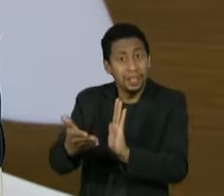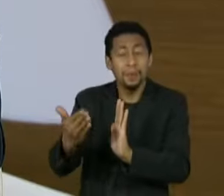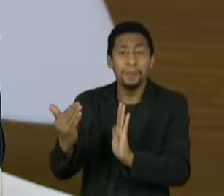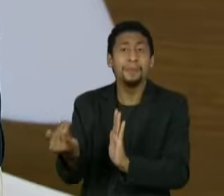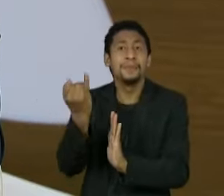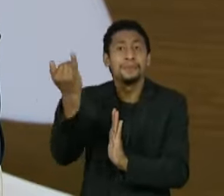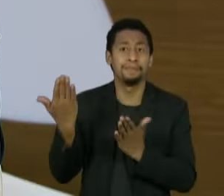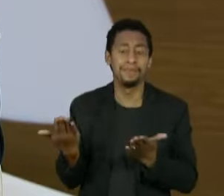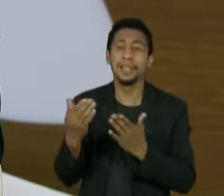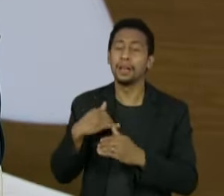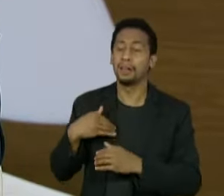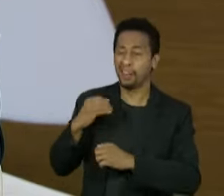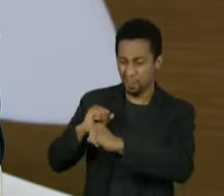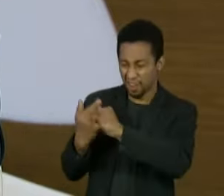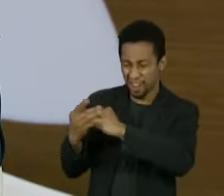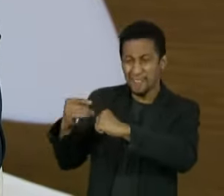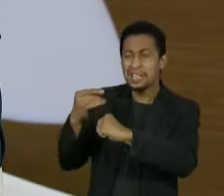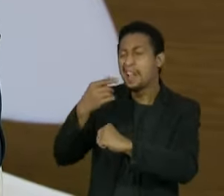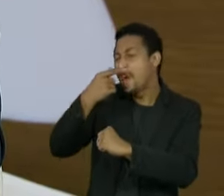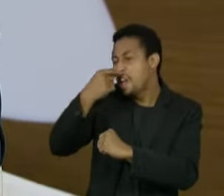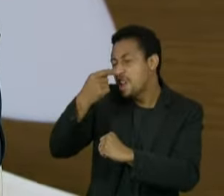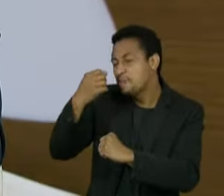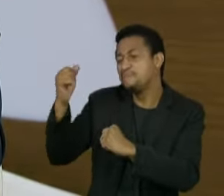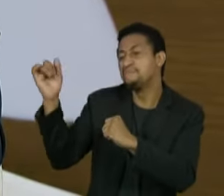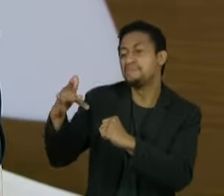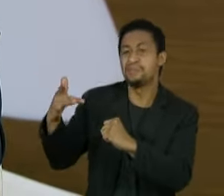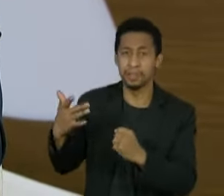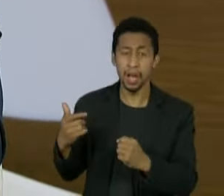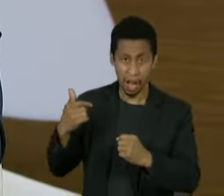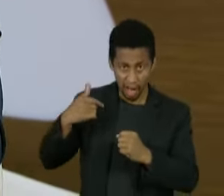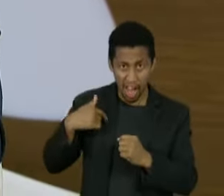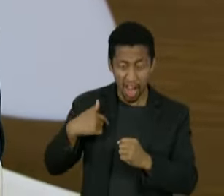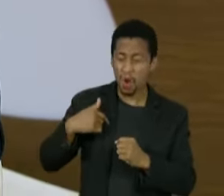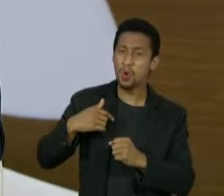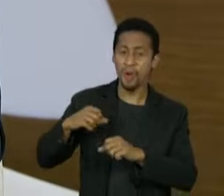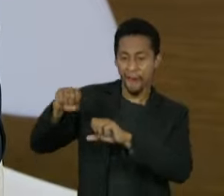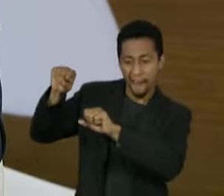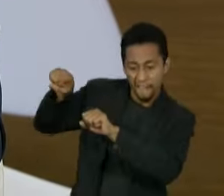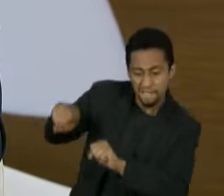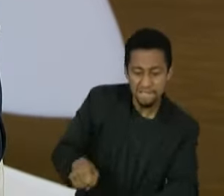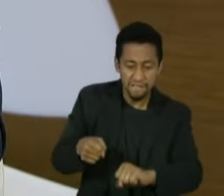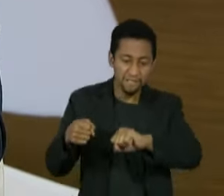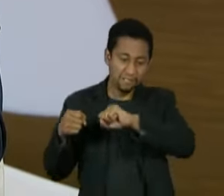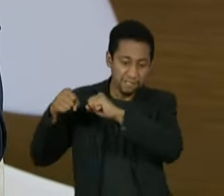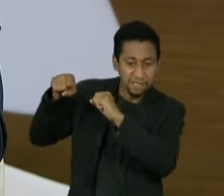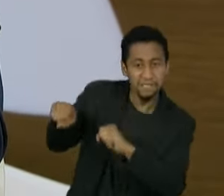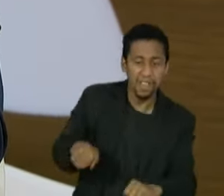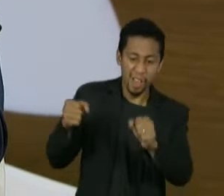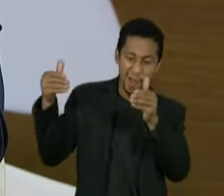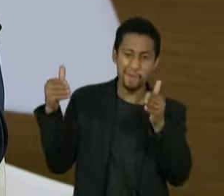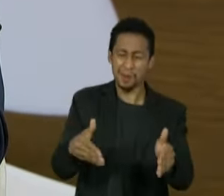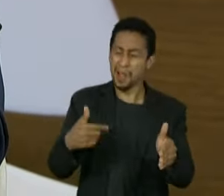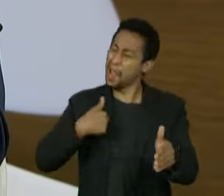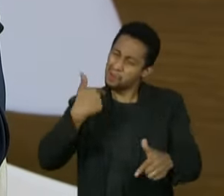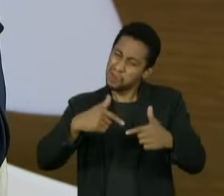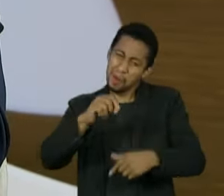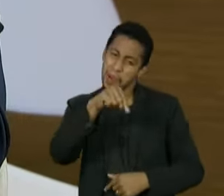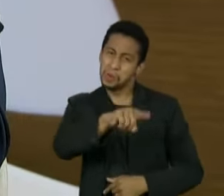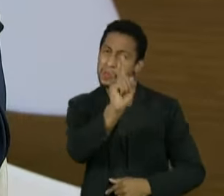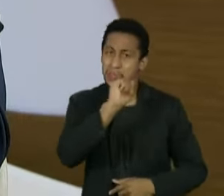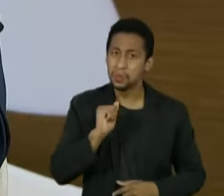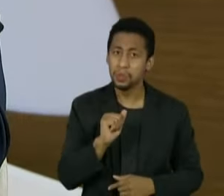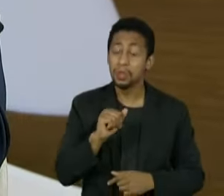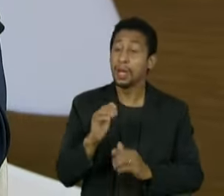gripezinha. Ele falou que ele não era coveiro, ele chamou de idiota quem clamava por vacina.